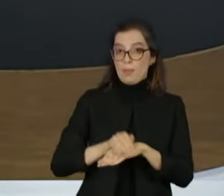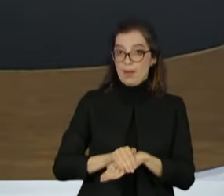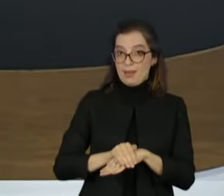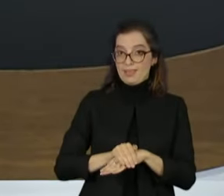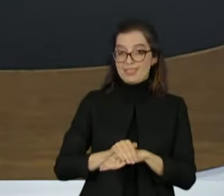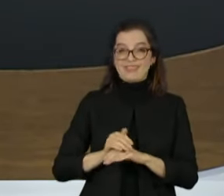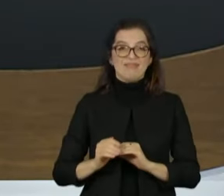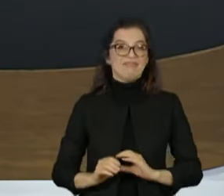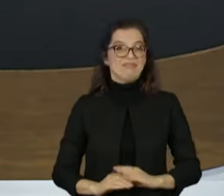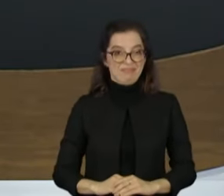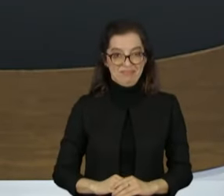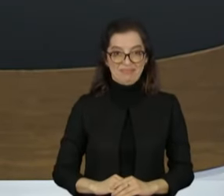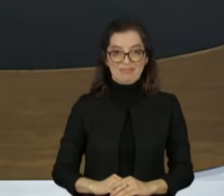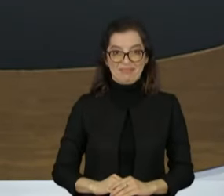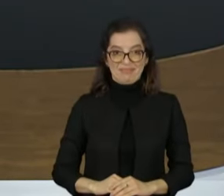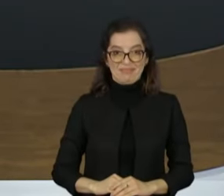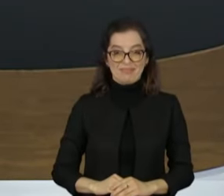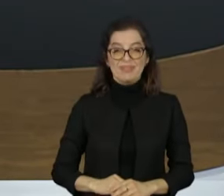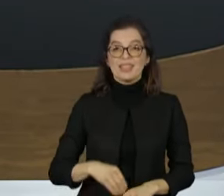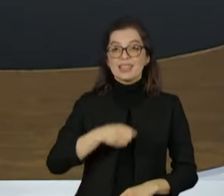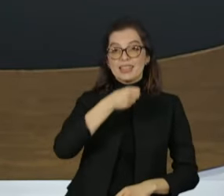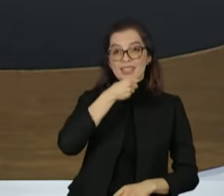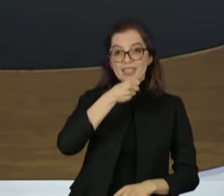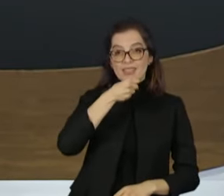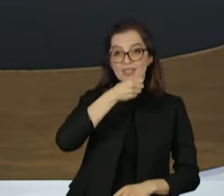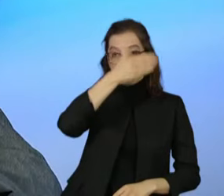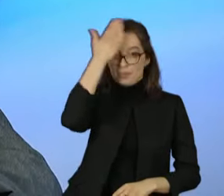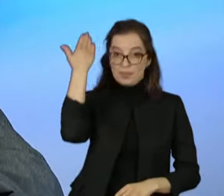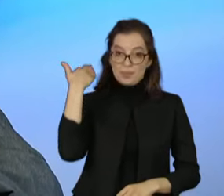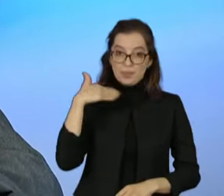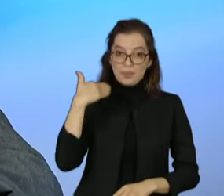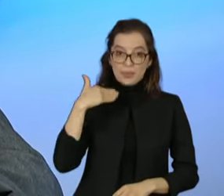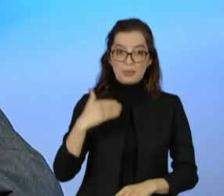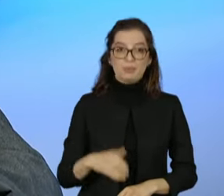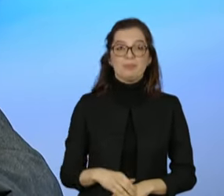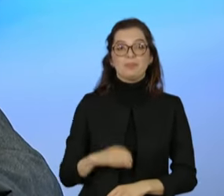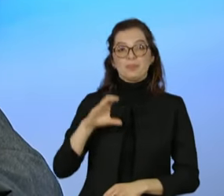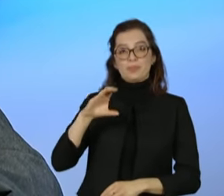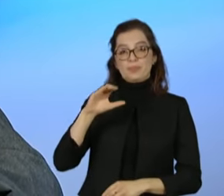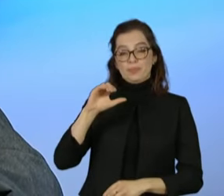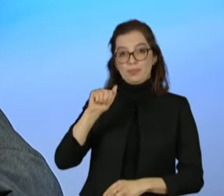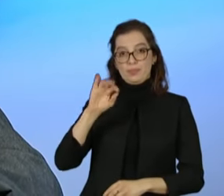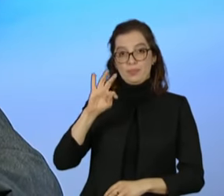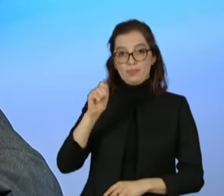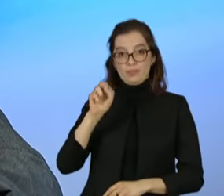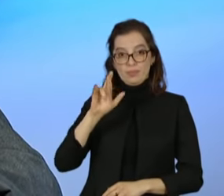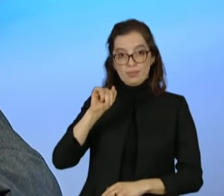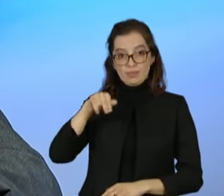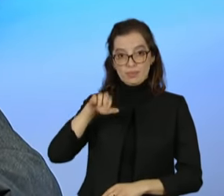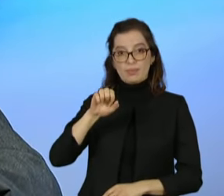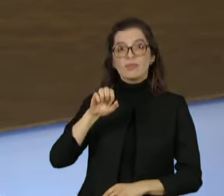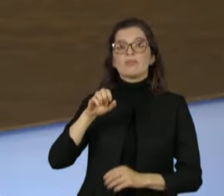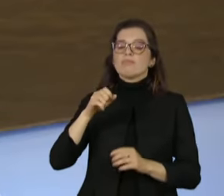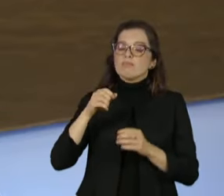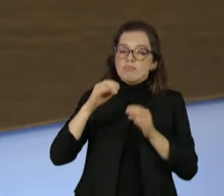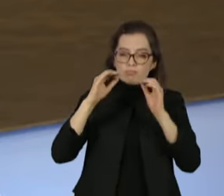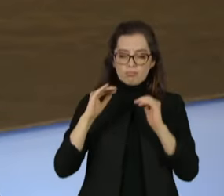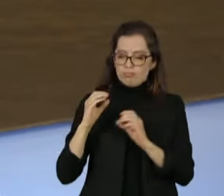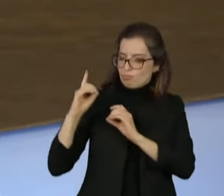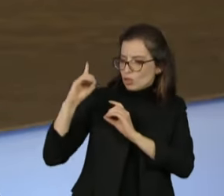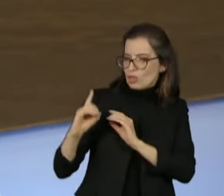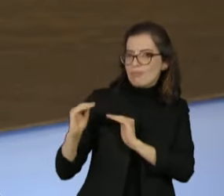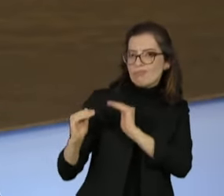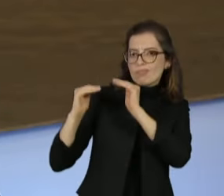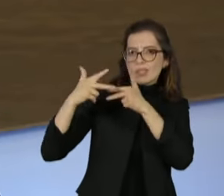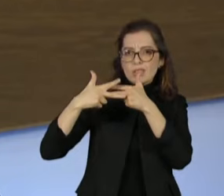Para entrevistar Simone Tebet, nós convidamos Caterine Vieira, editora executiva do Valor Econômico. Tiago